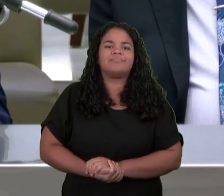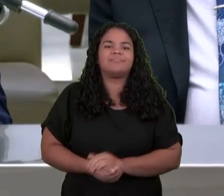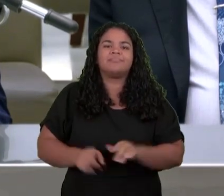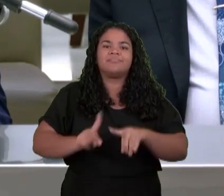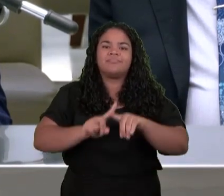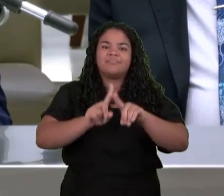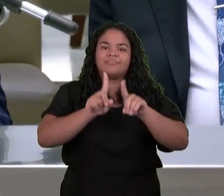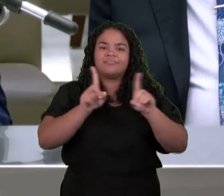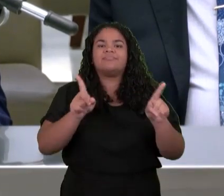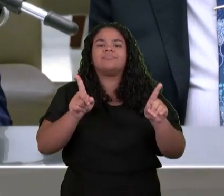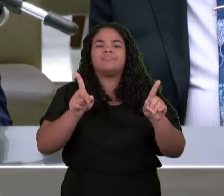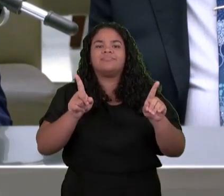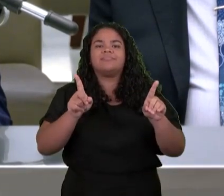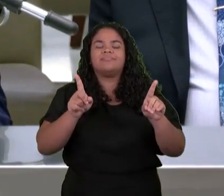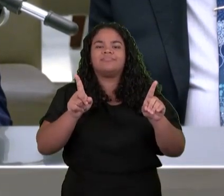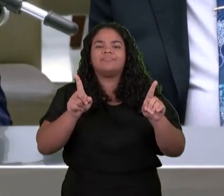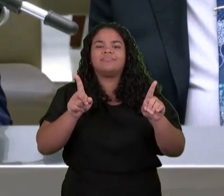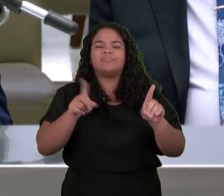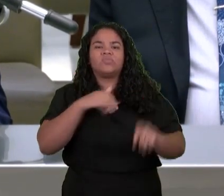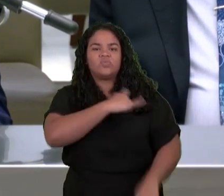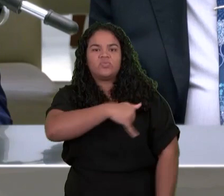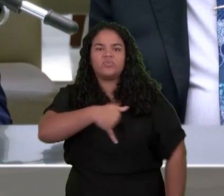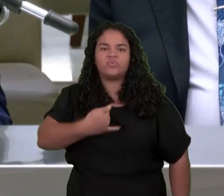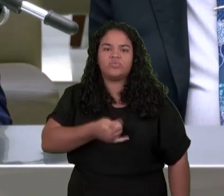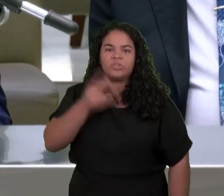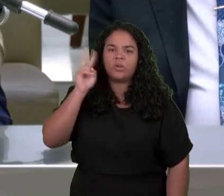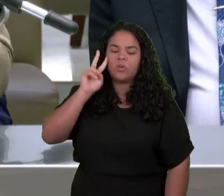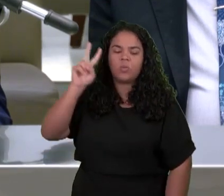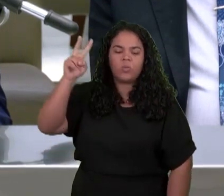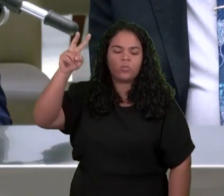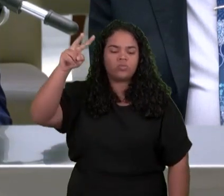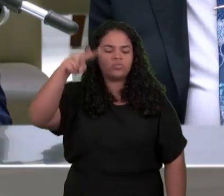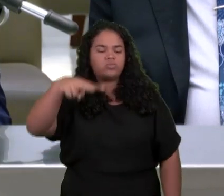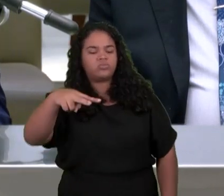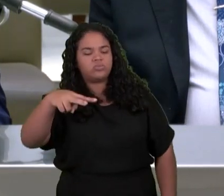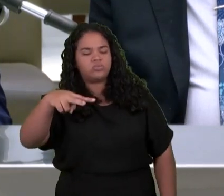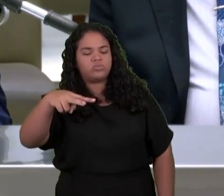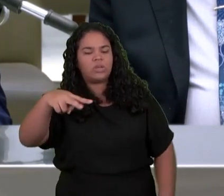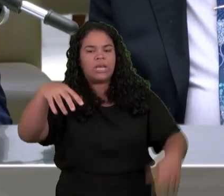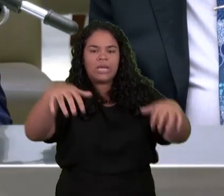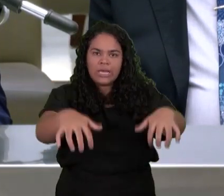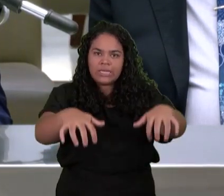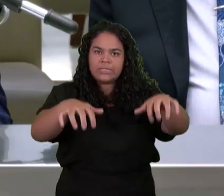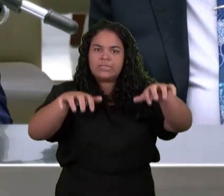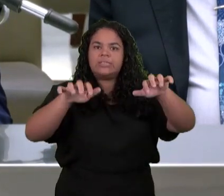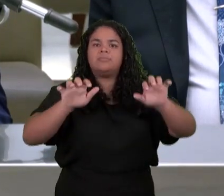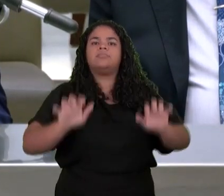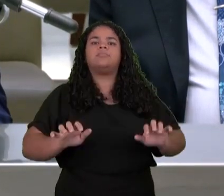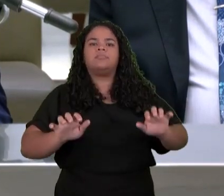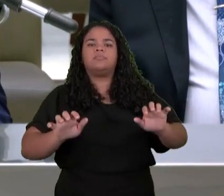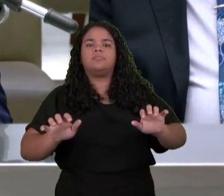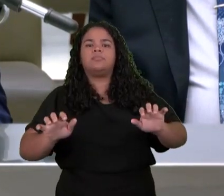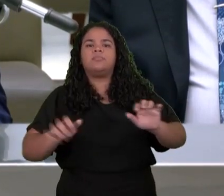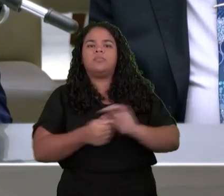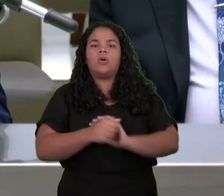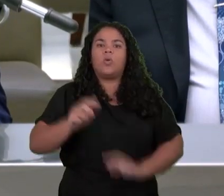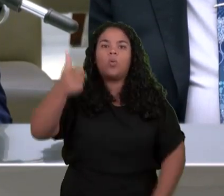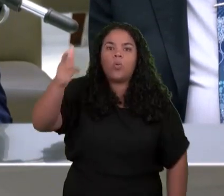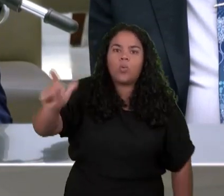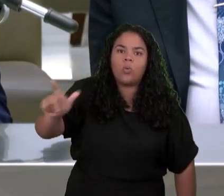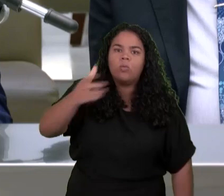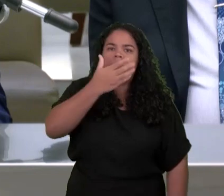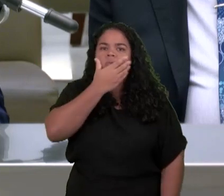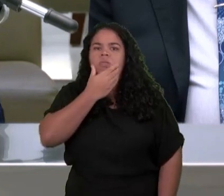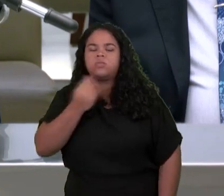meio Do trono E o que foi Que ele viu E dos Quatro animais Viventes Ele diz E